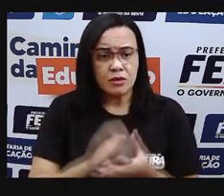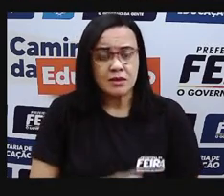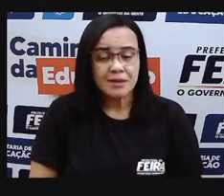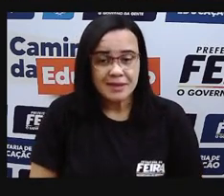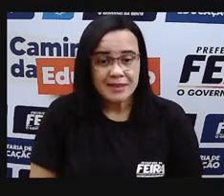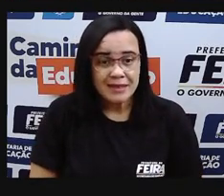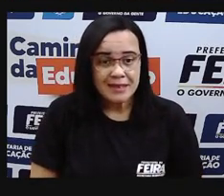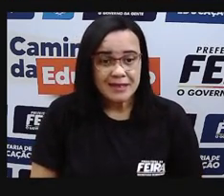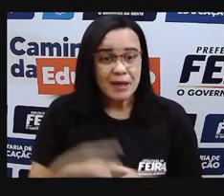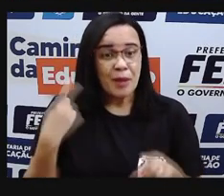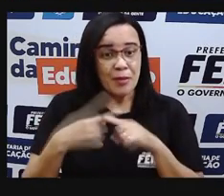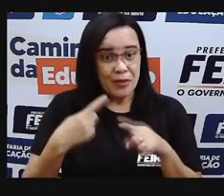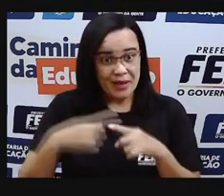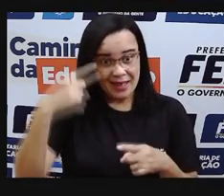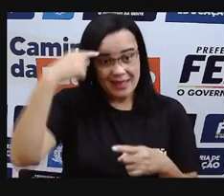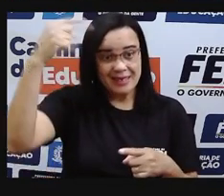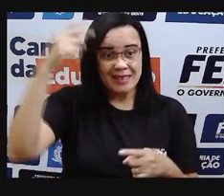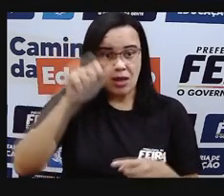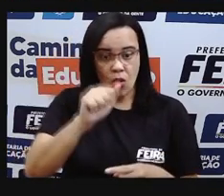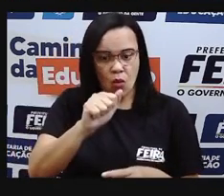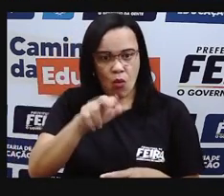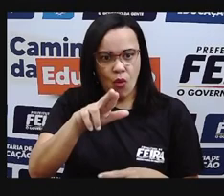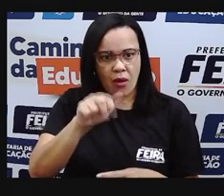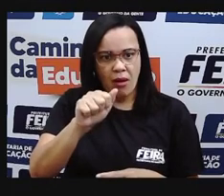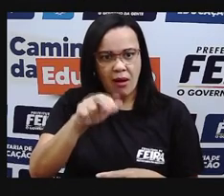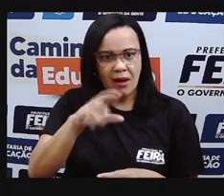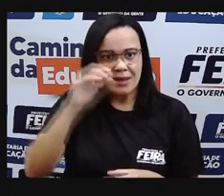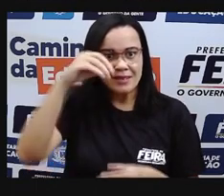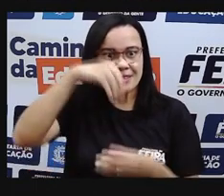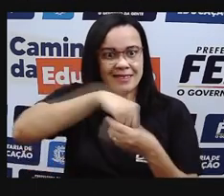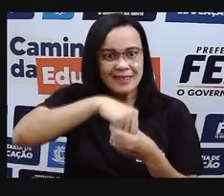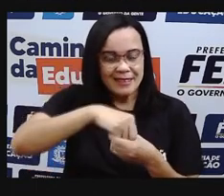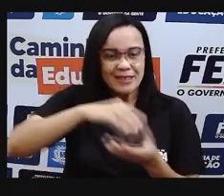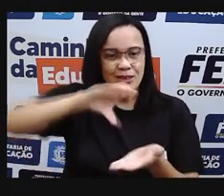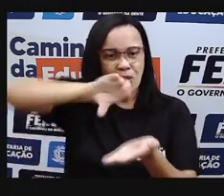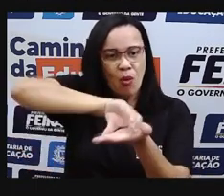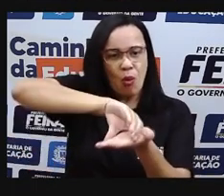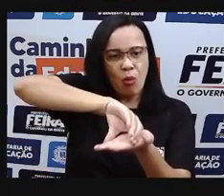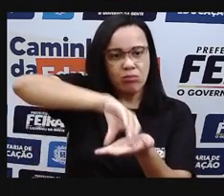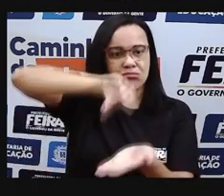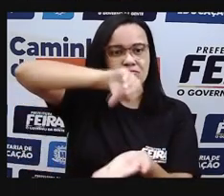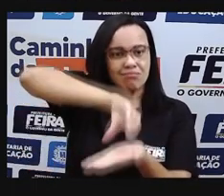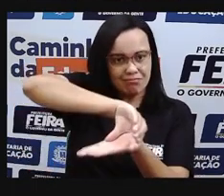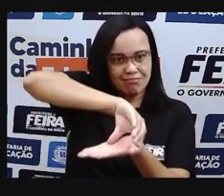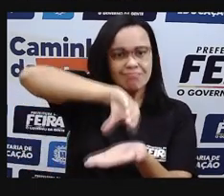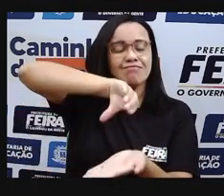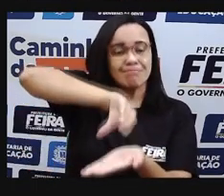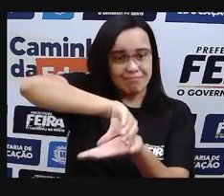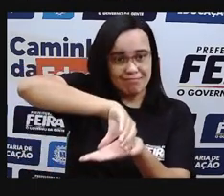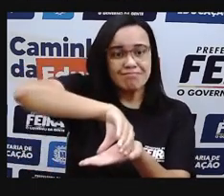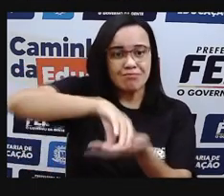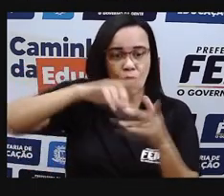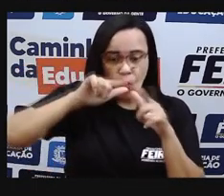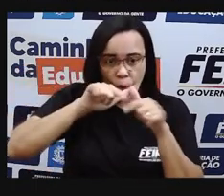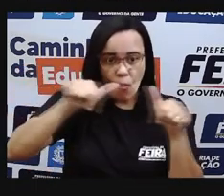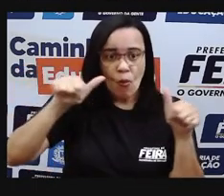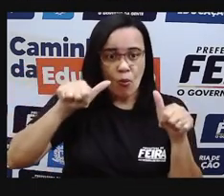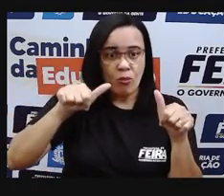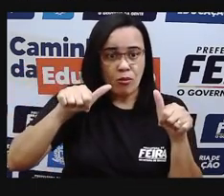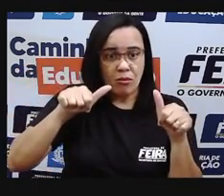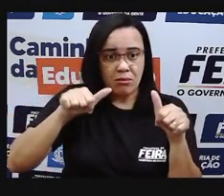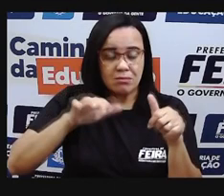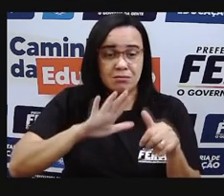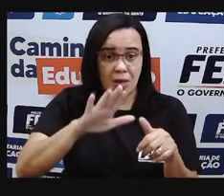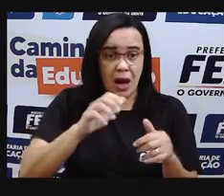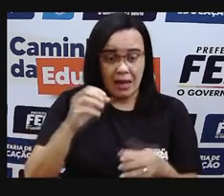ar, ele vai ocupar esse espaço, né? Do copo. Então, um copo vazio, na verdade, ele está cheio de ar.